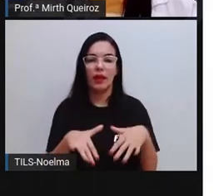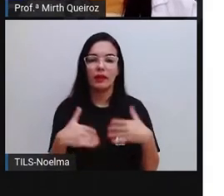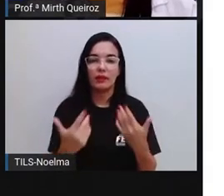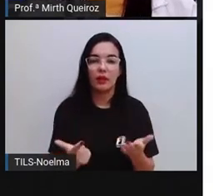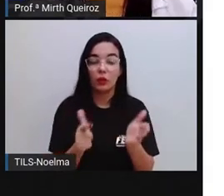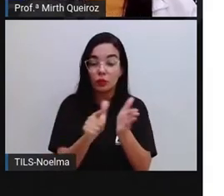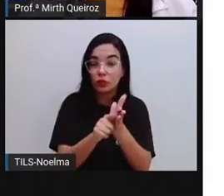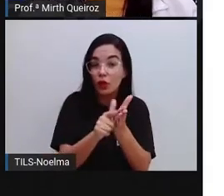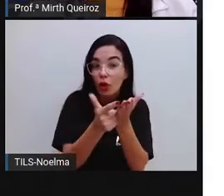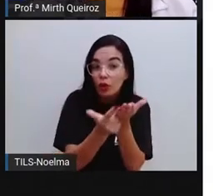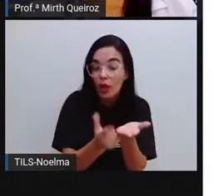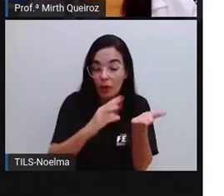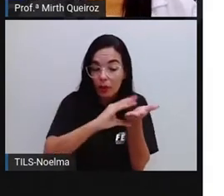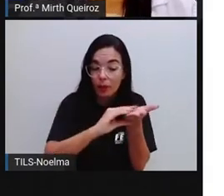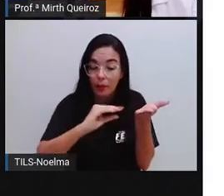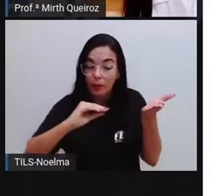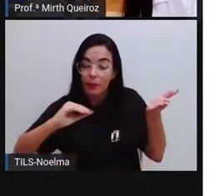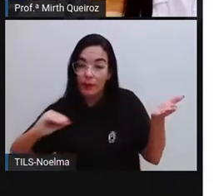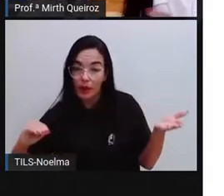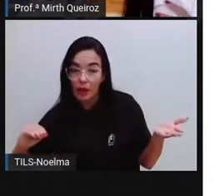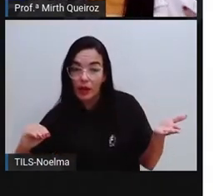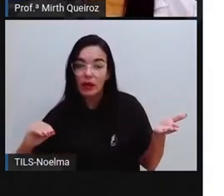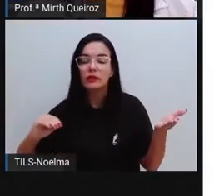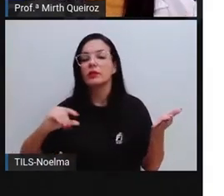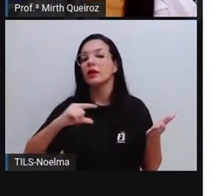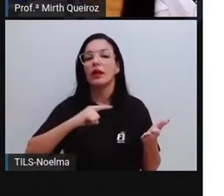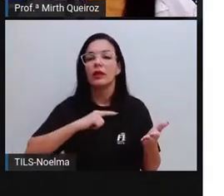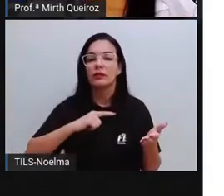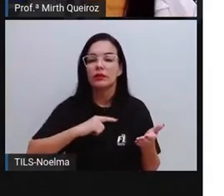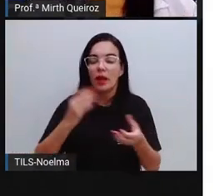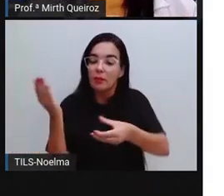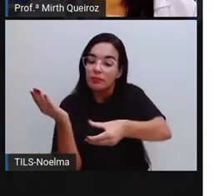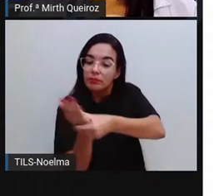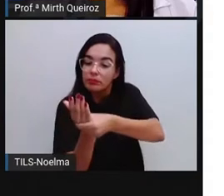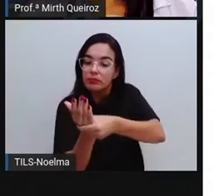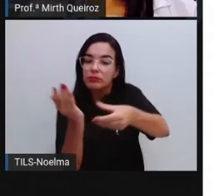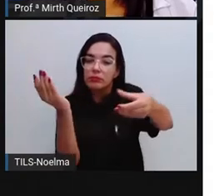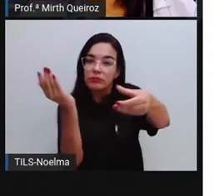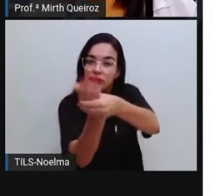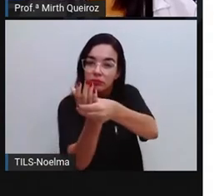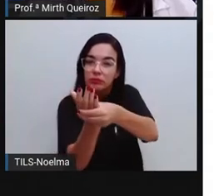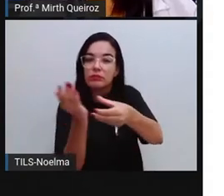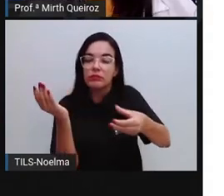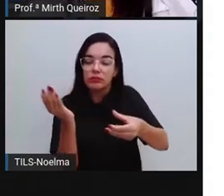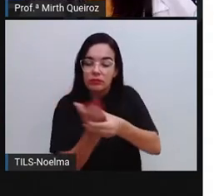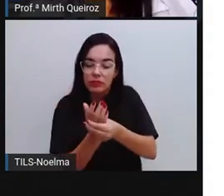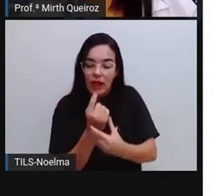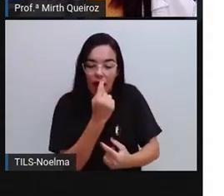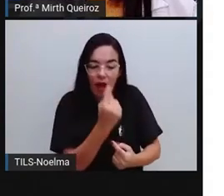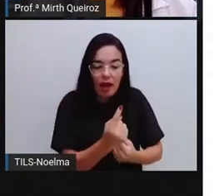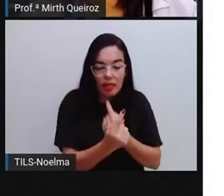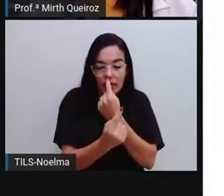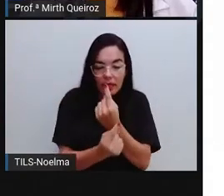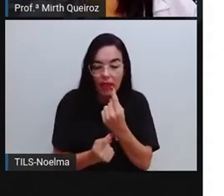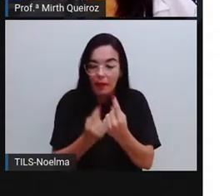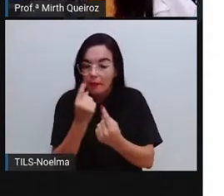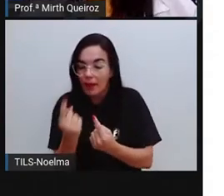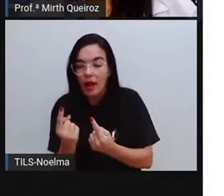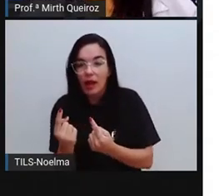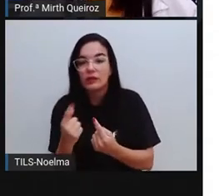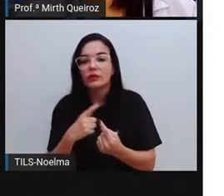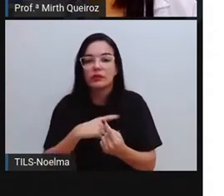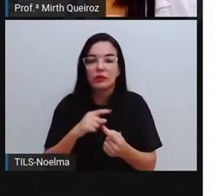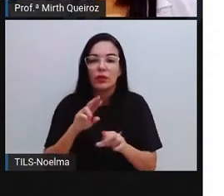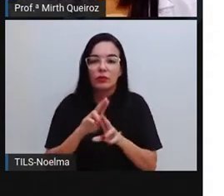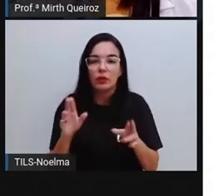jornal impresso, ele possui partes e cada parte desse jornal é chamado aí de